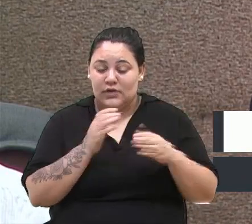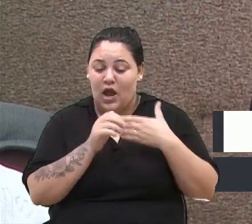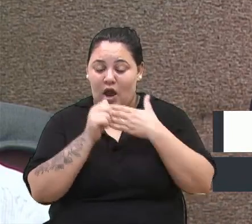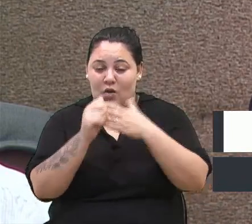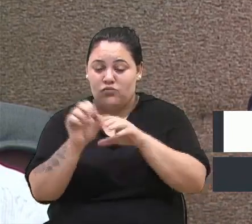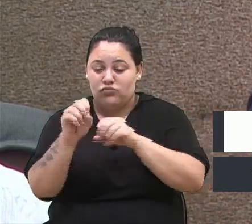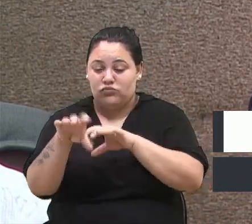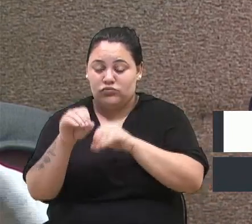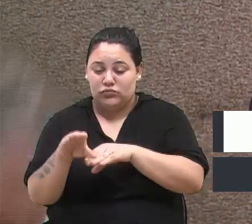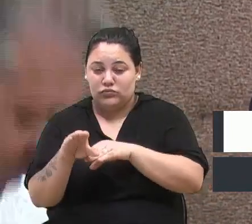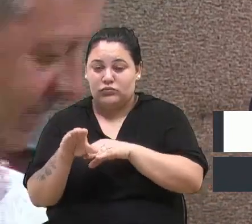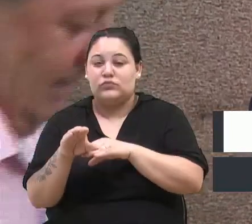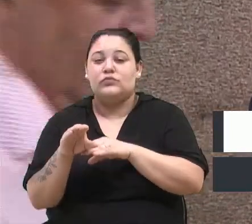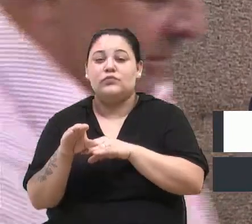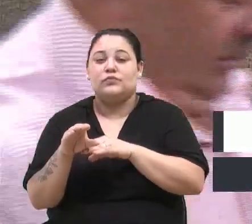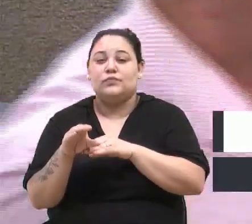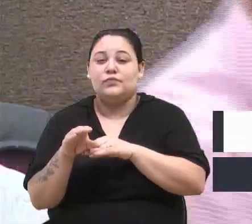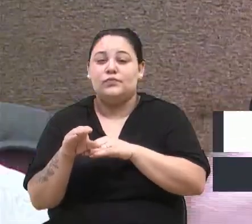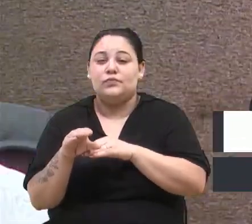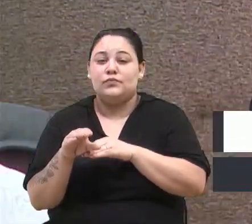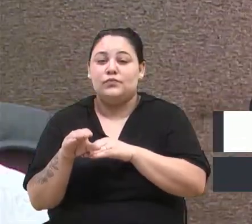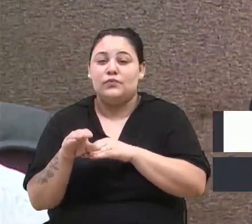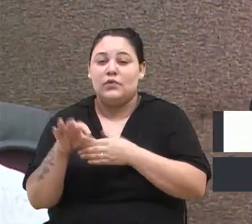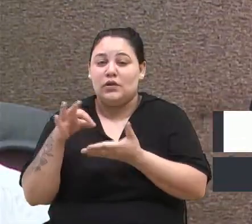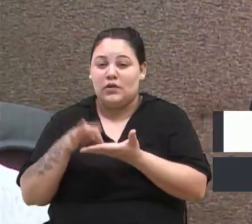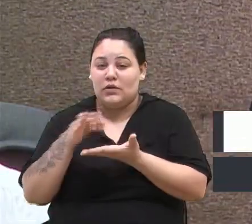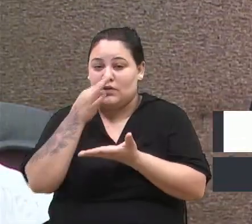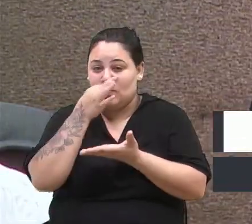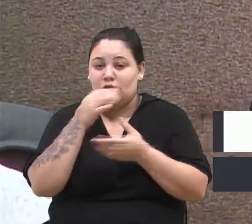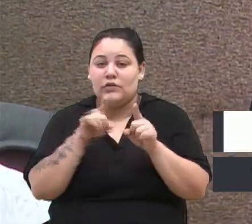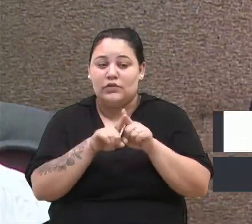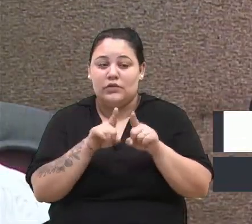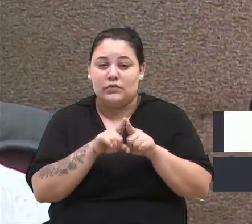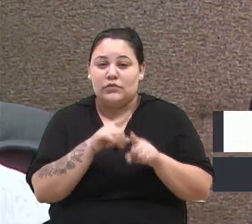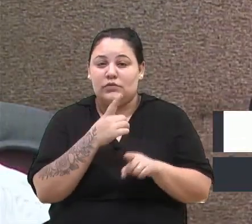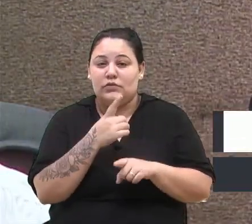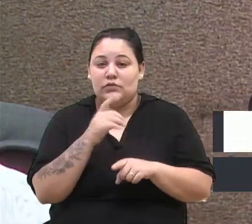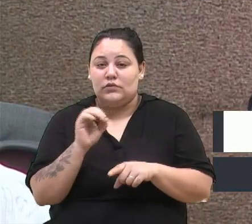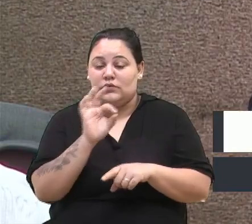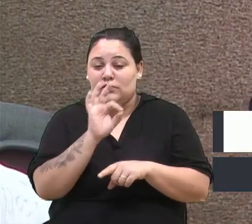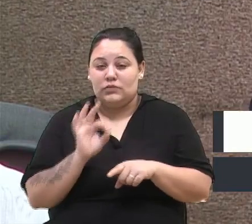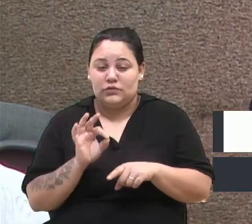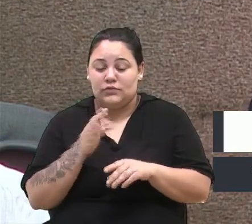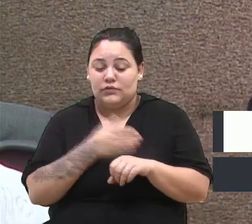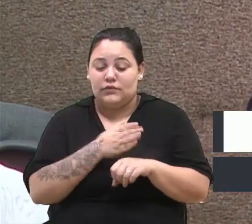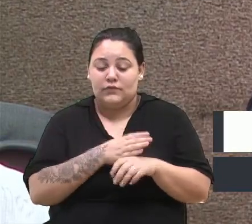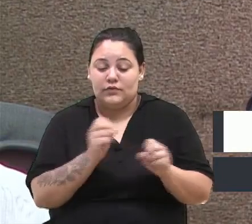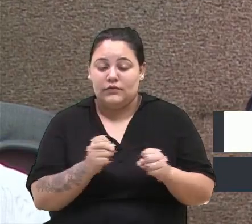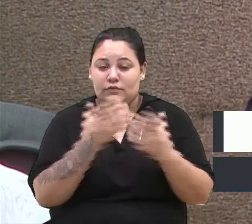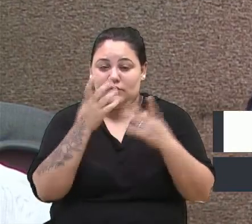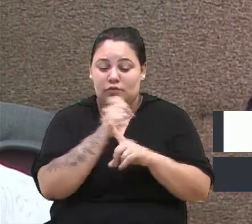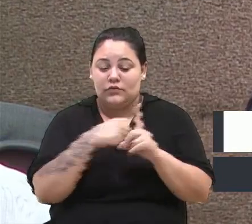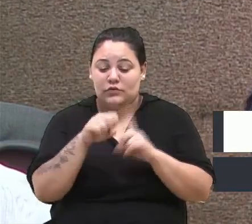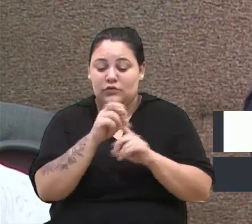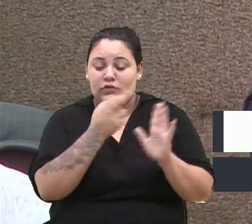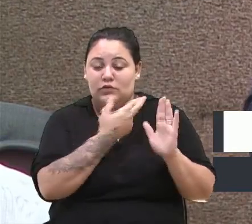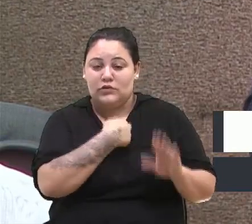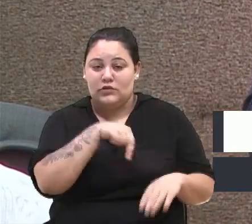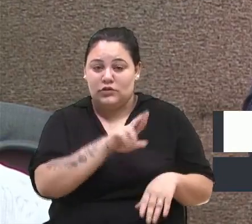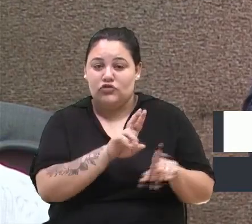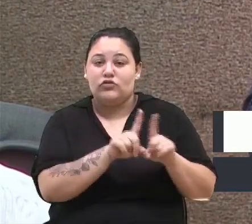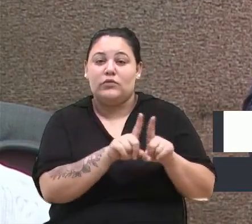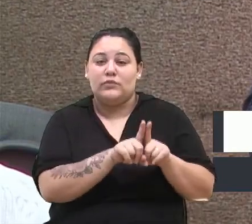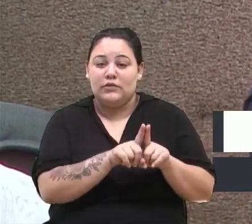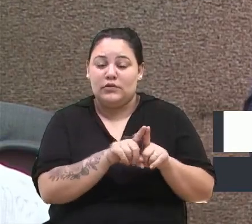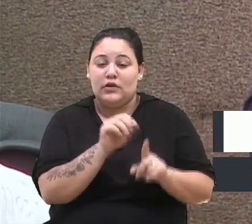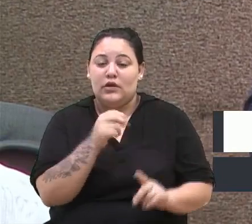comunhão, na coordenação do dízimo, além de ter sido figura presente nos eventos sociais e religiosos. Antônio